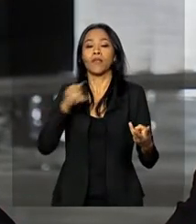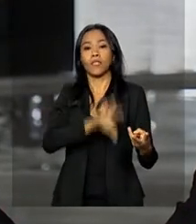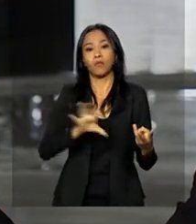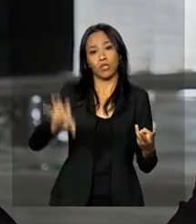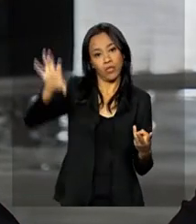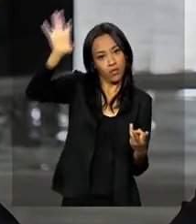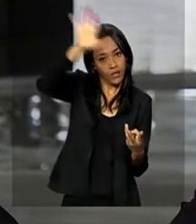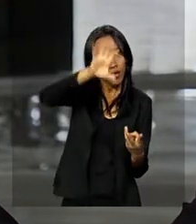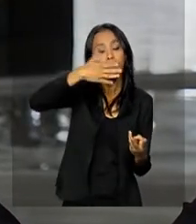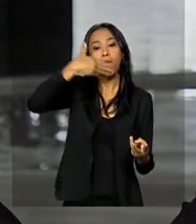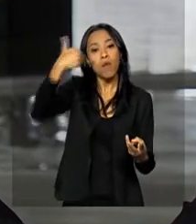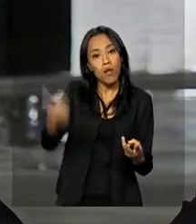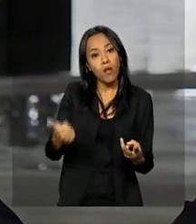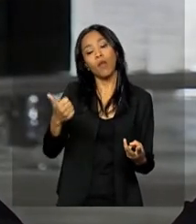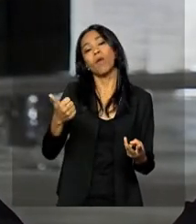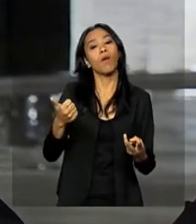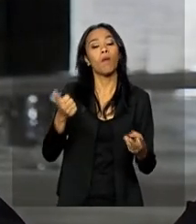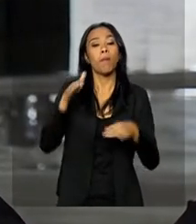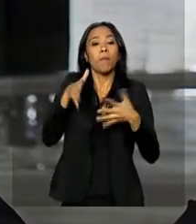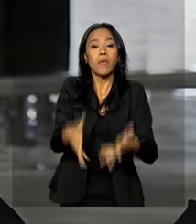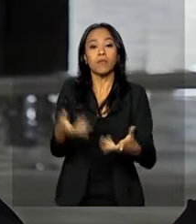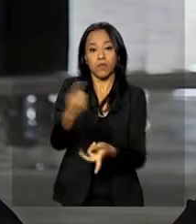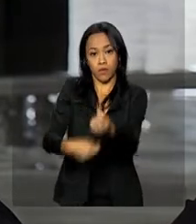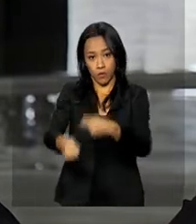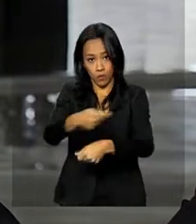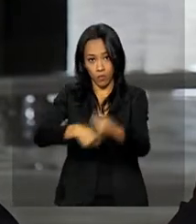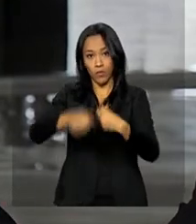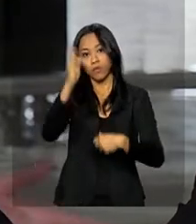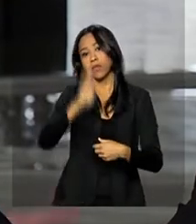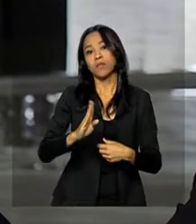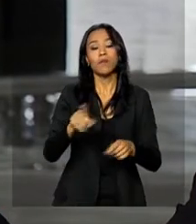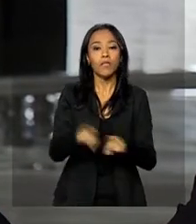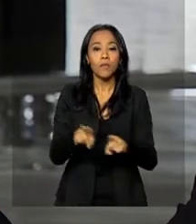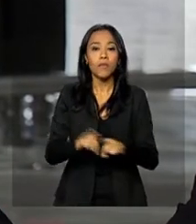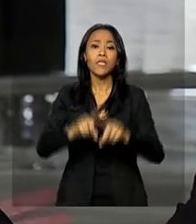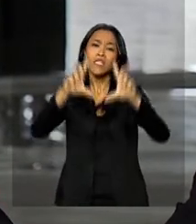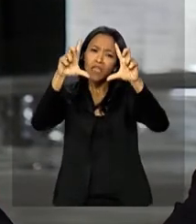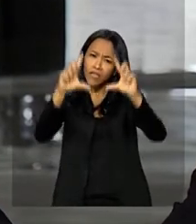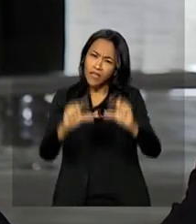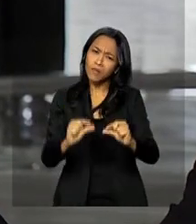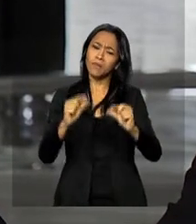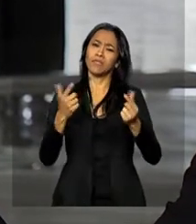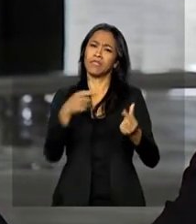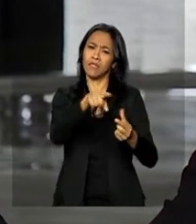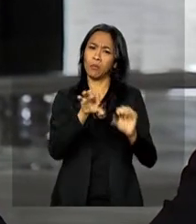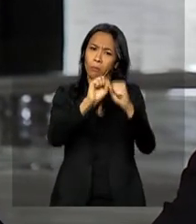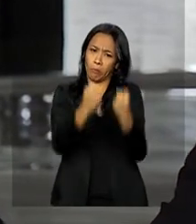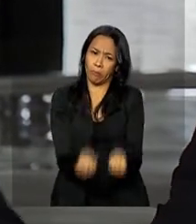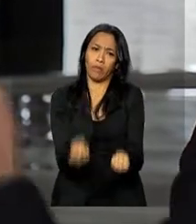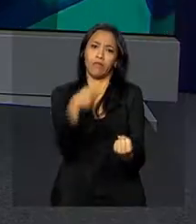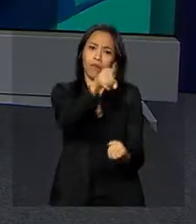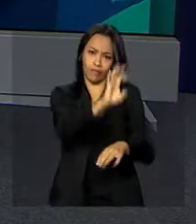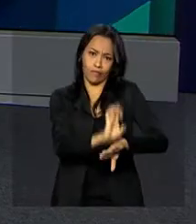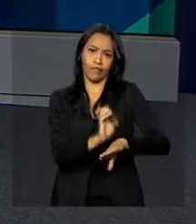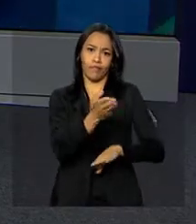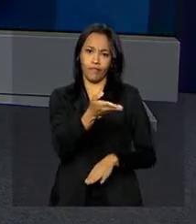imigrantes para uma melhor inserção na economia e também para diminuir a pressão pelos serviços em Boa Vista.